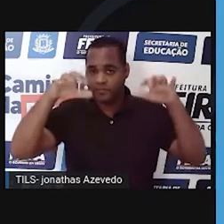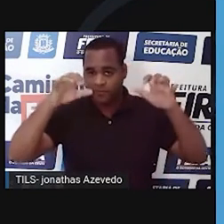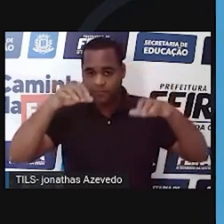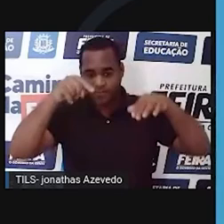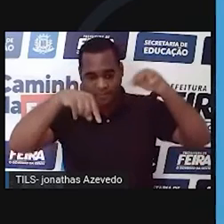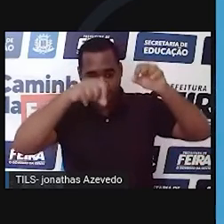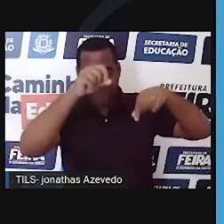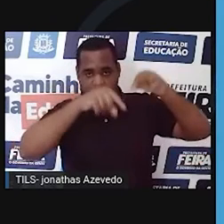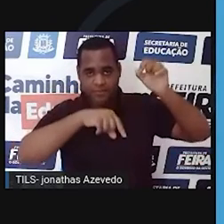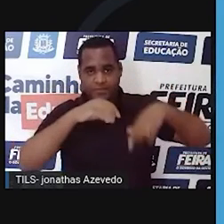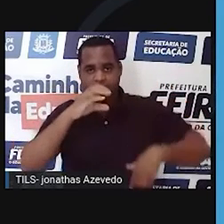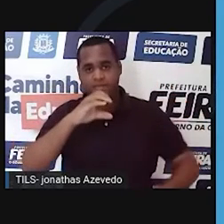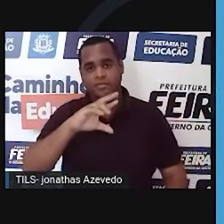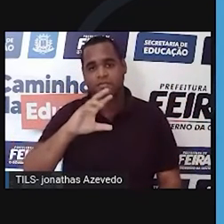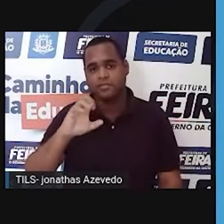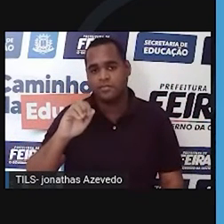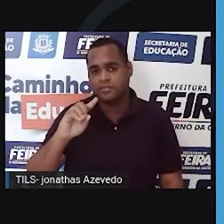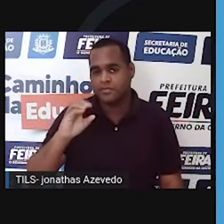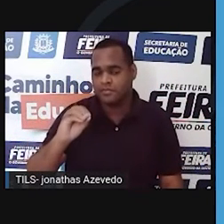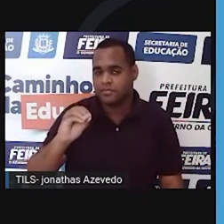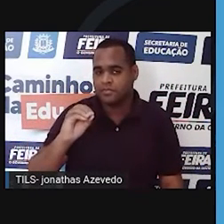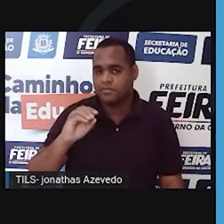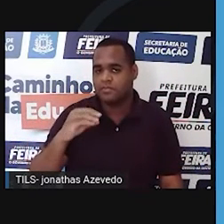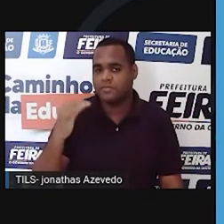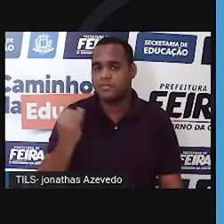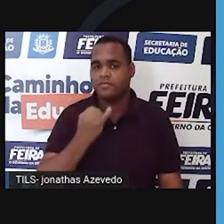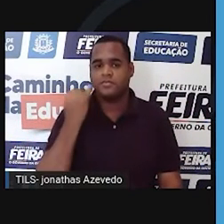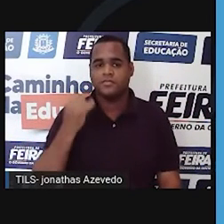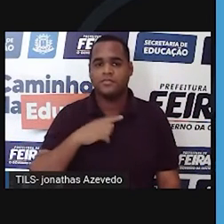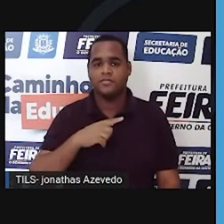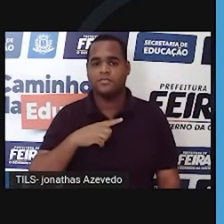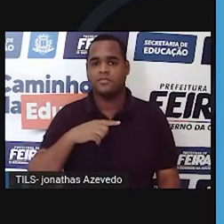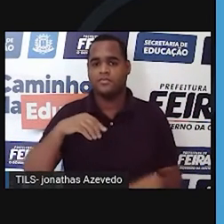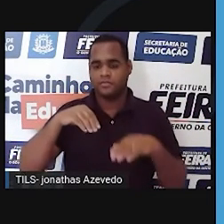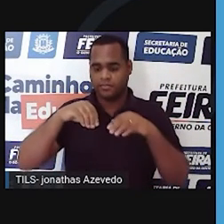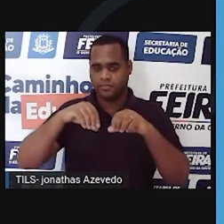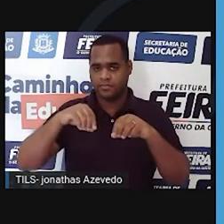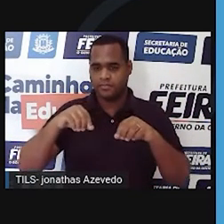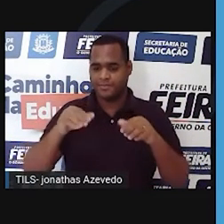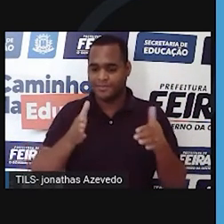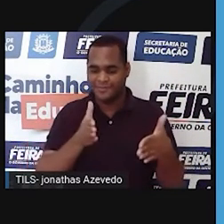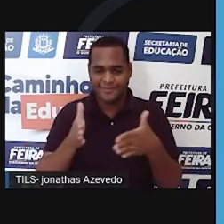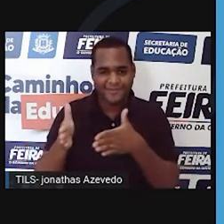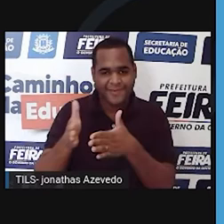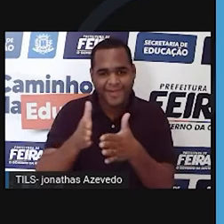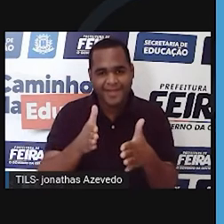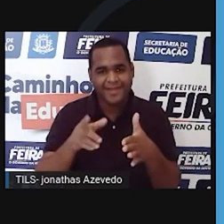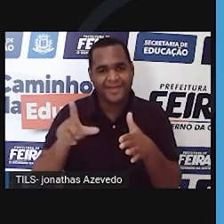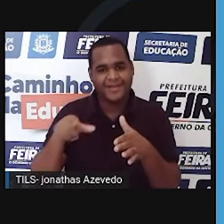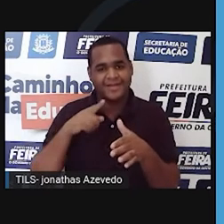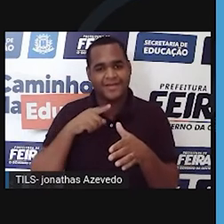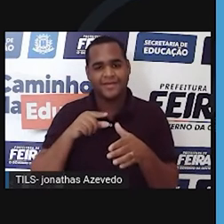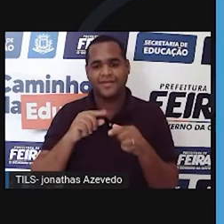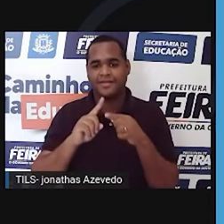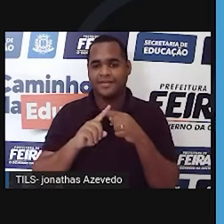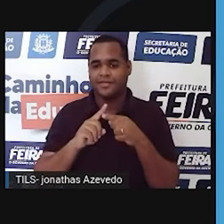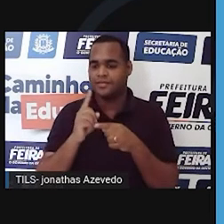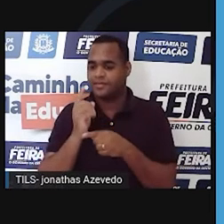no cerrado, a maior parte vai infiltrar e vai abastecer os nossos rios que abastecem as nossas